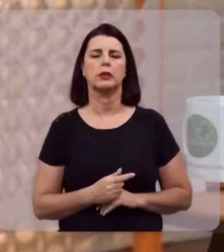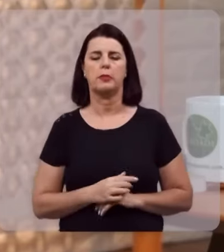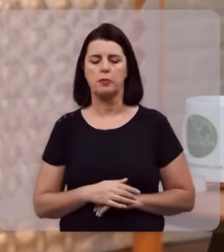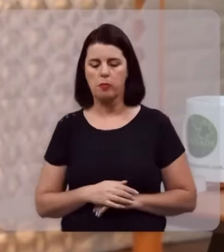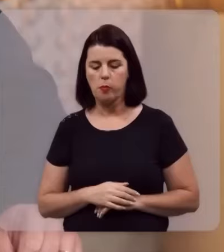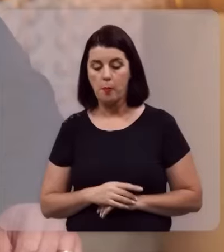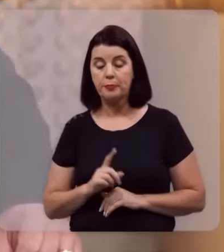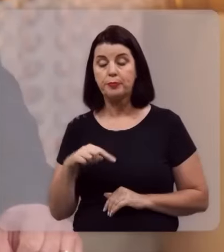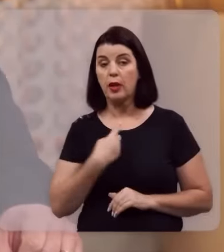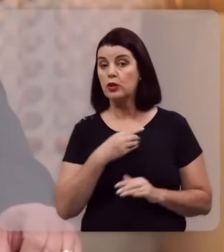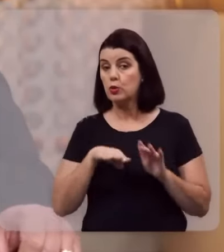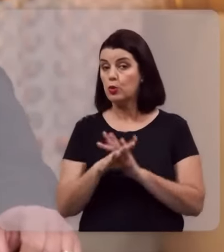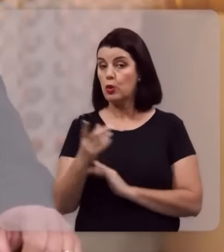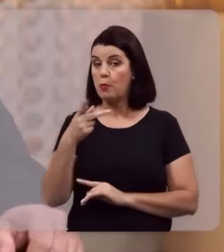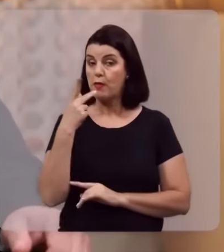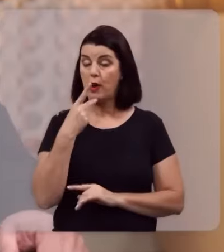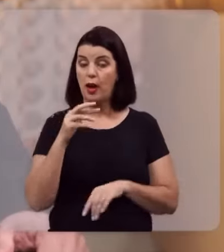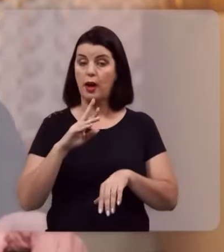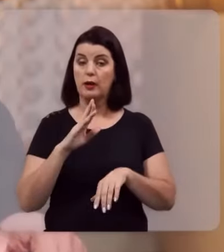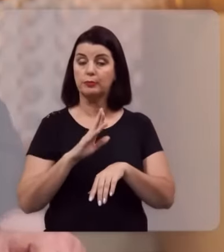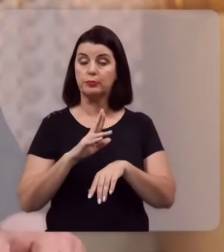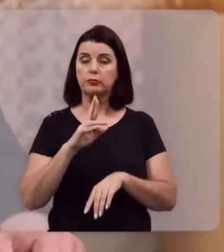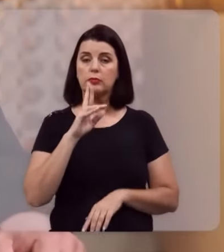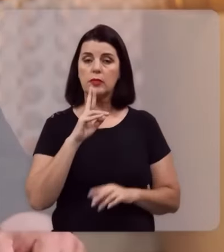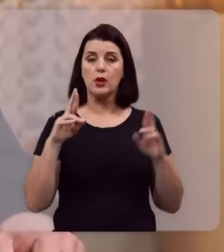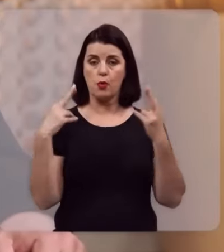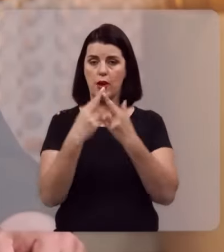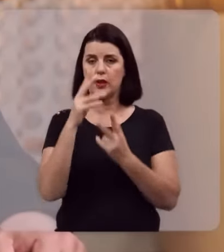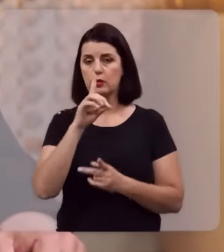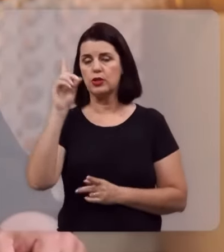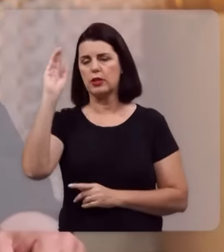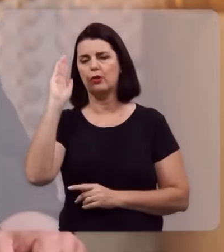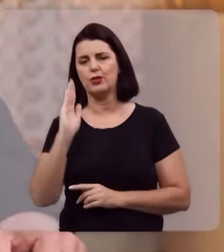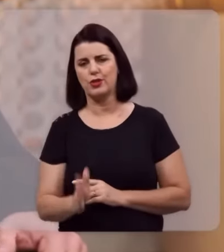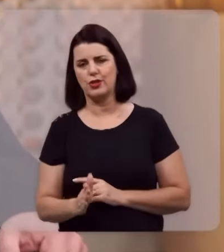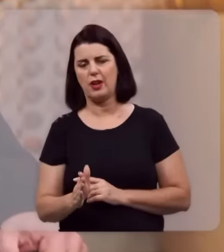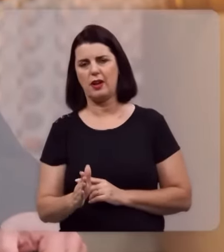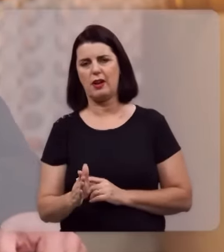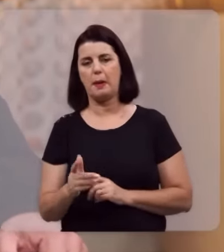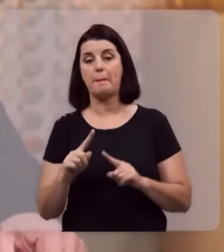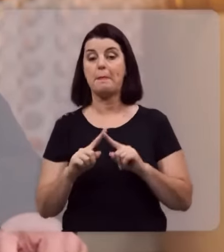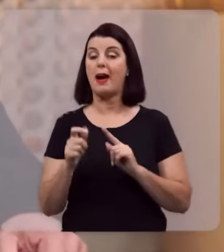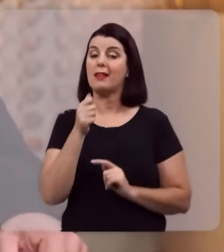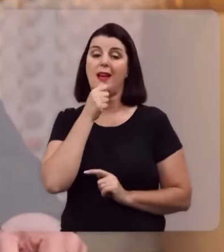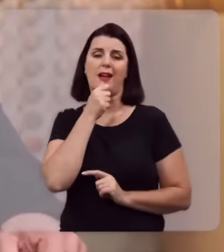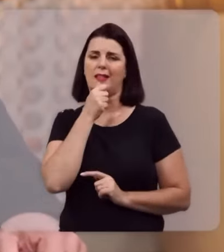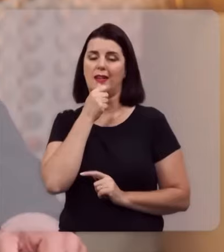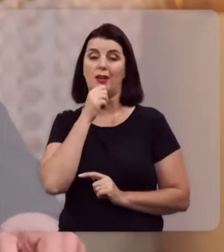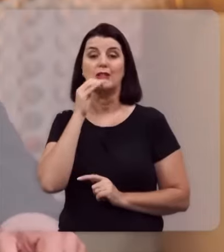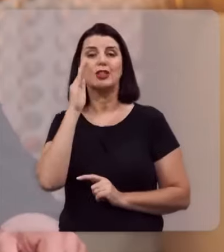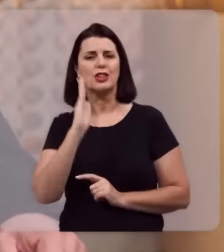mostra isso para a gente? A gente costuma dizer que o reino de Deus é já, mas ainda não.